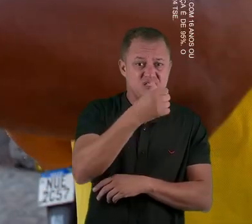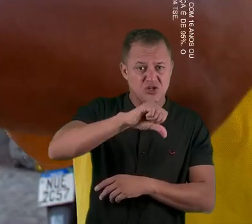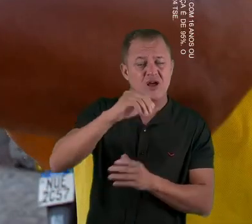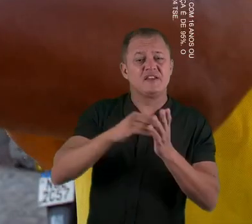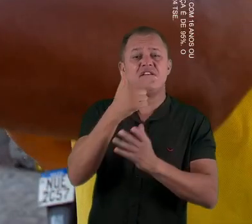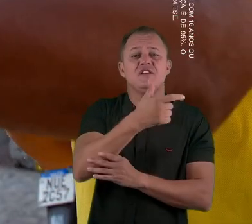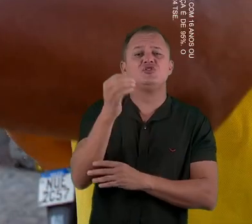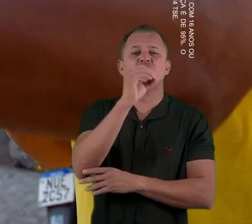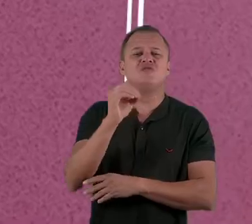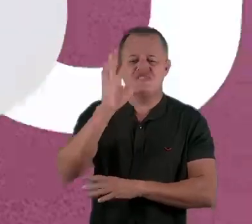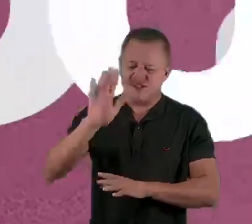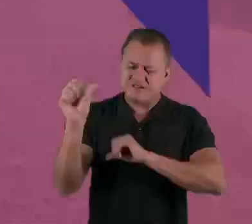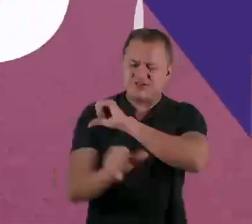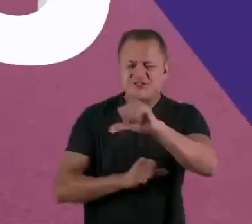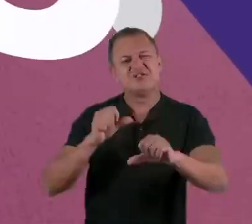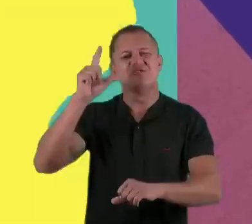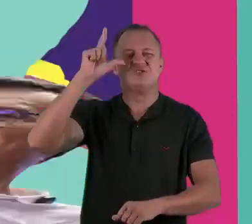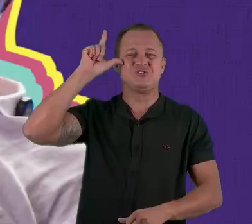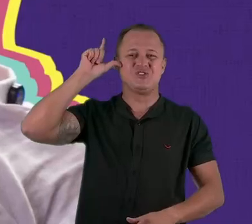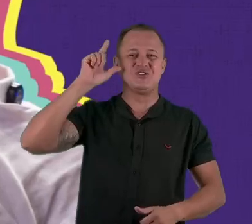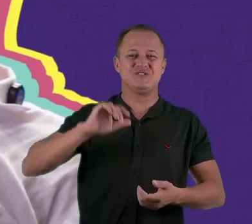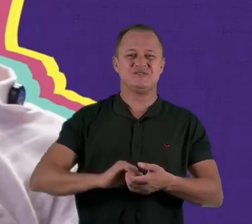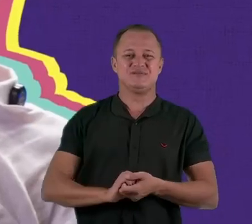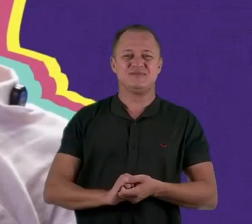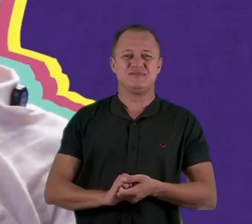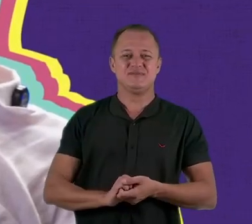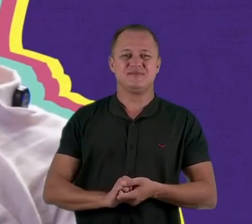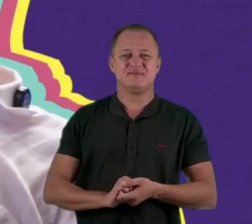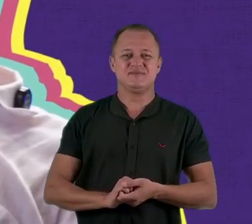dezenove e vinte e de outubro. Já virou! Já virou! Lúdio!